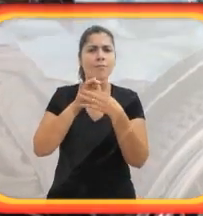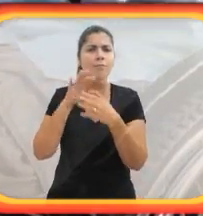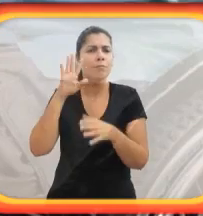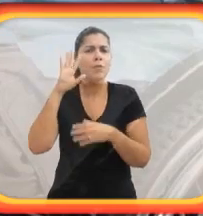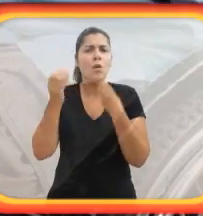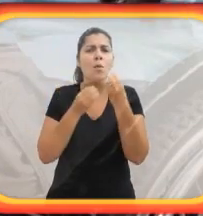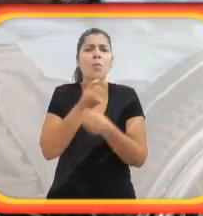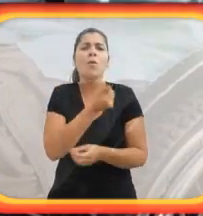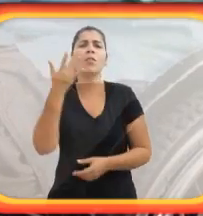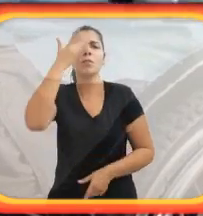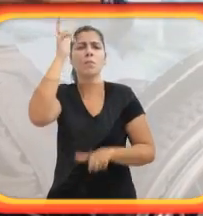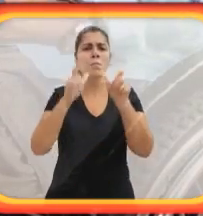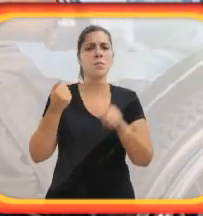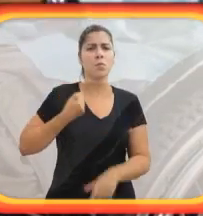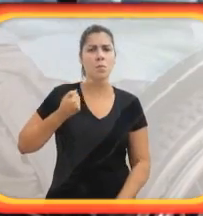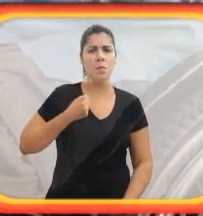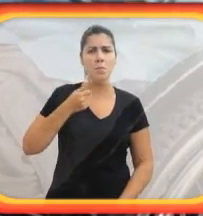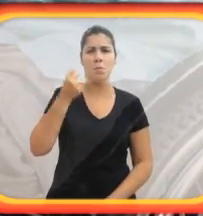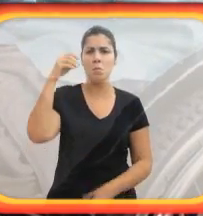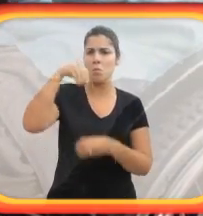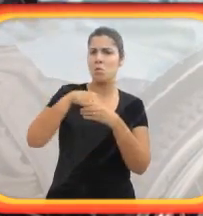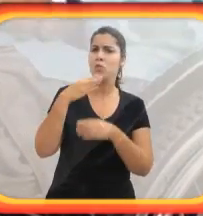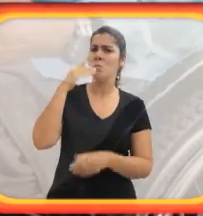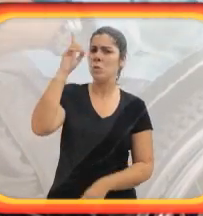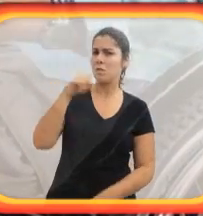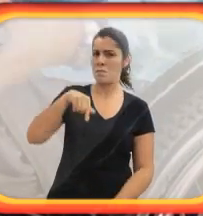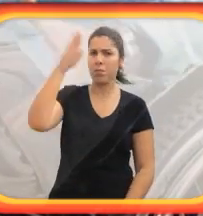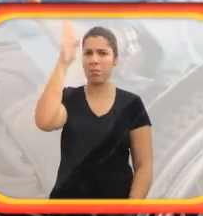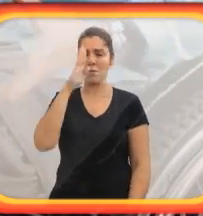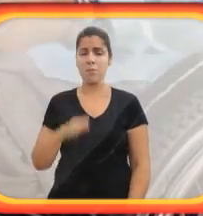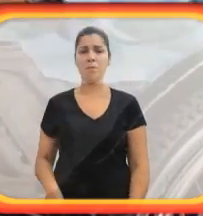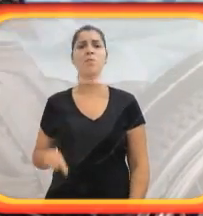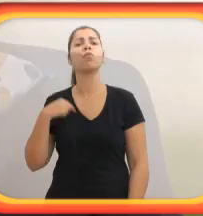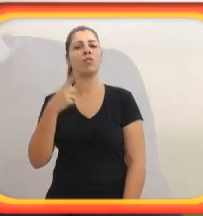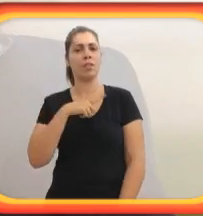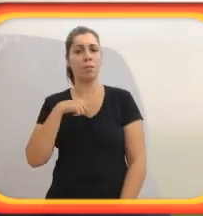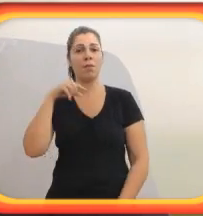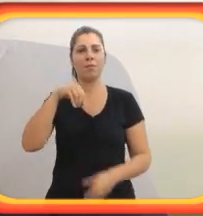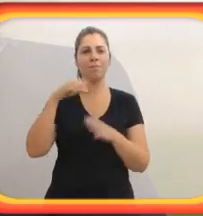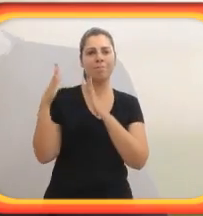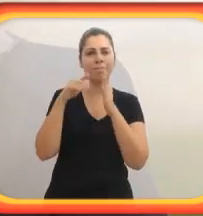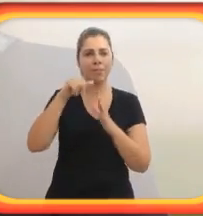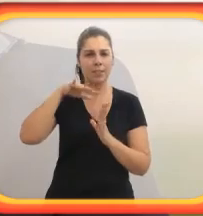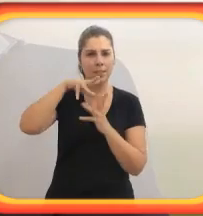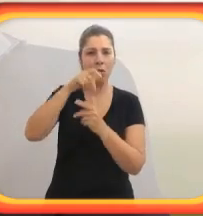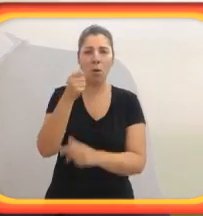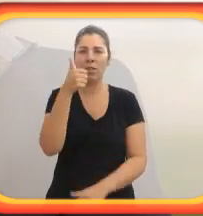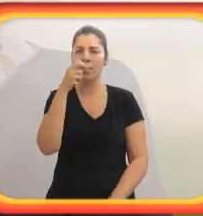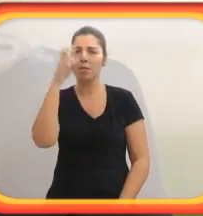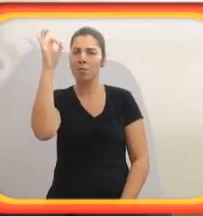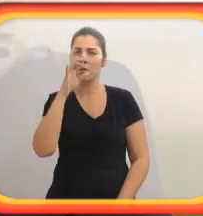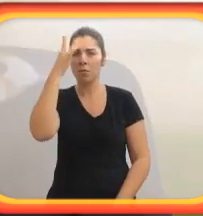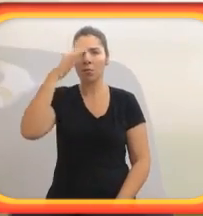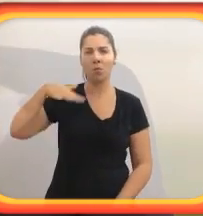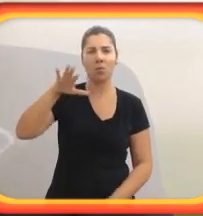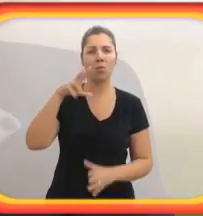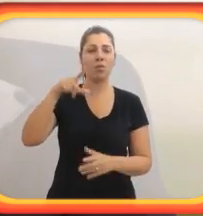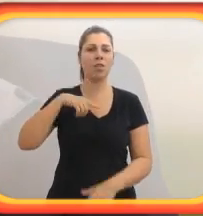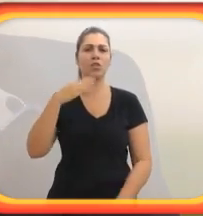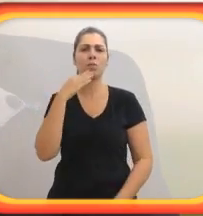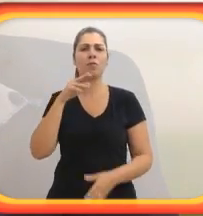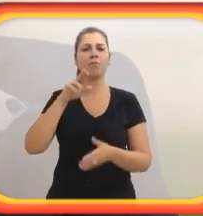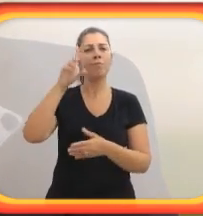noção de qual é o número de pessoas que têm algum tipo de deficiência no Brasil? Temos. No cenário internacional,